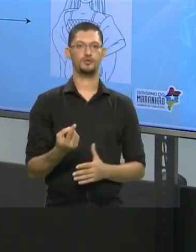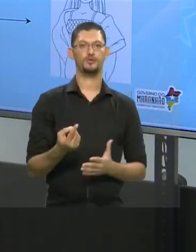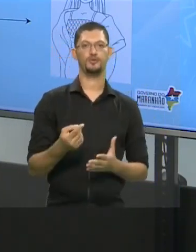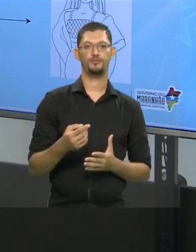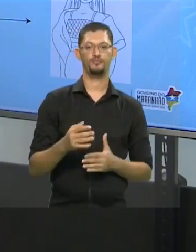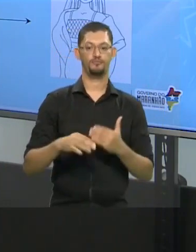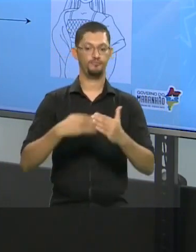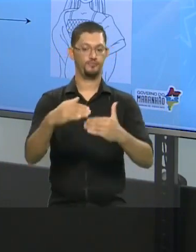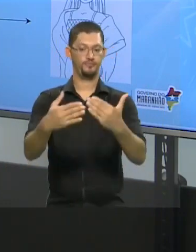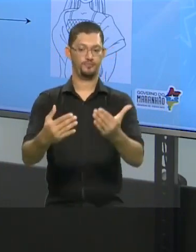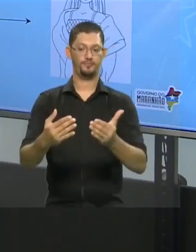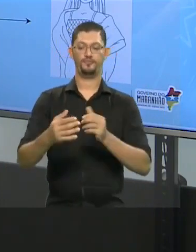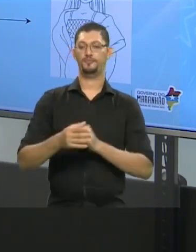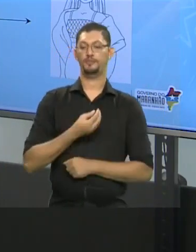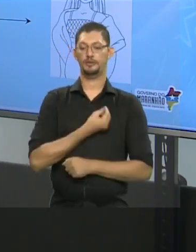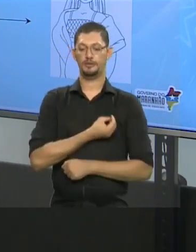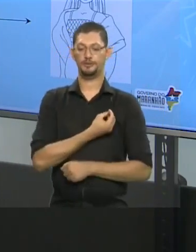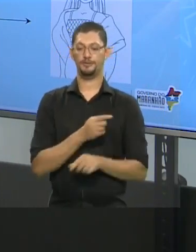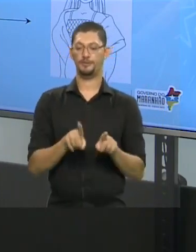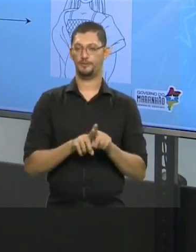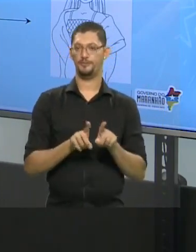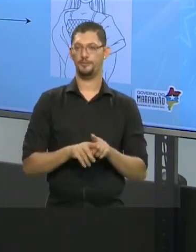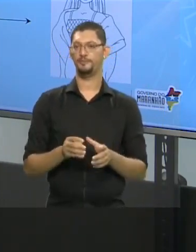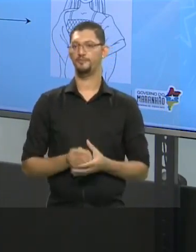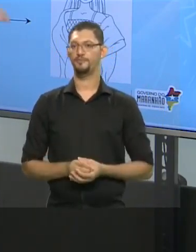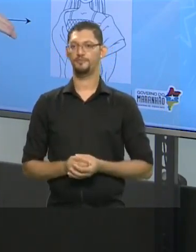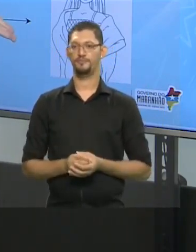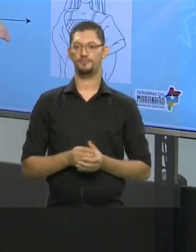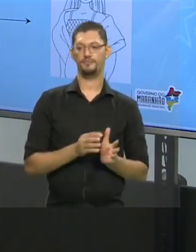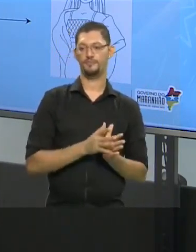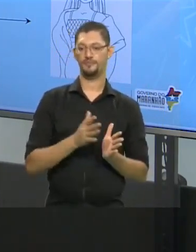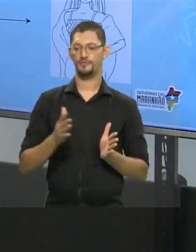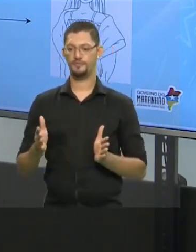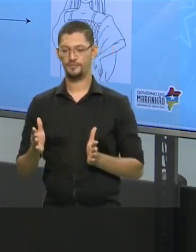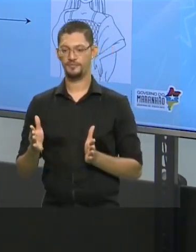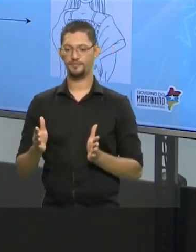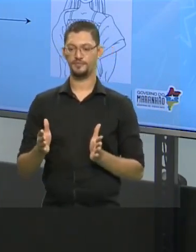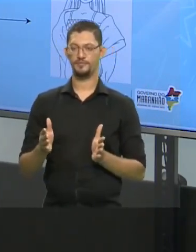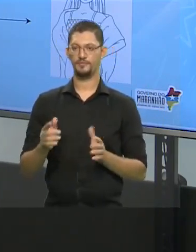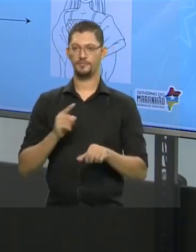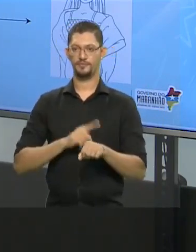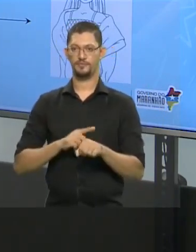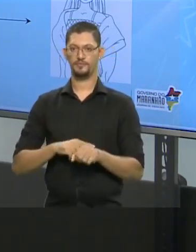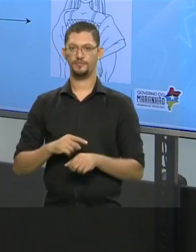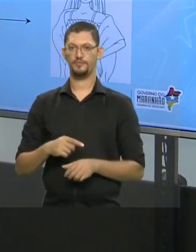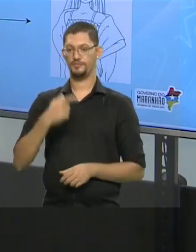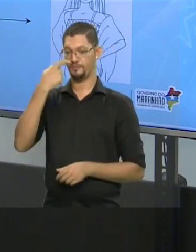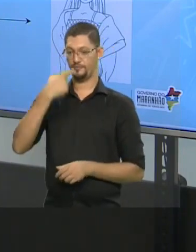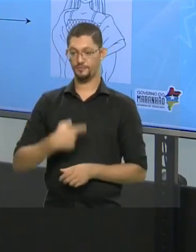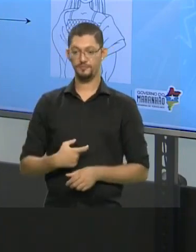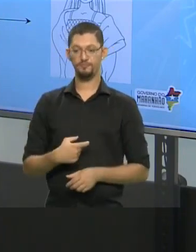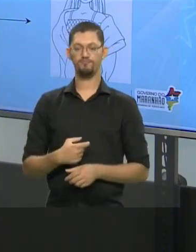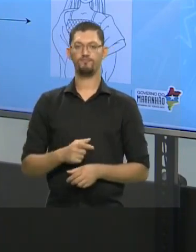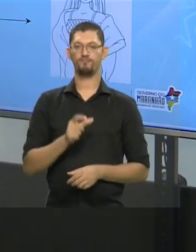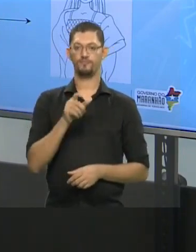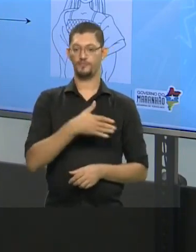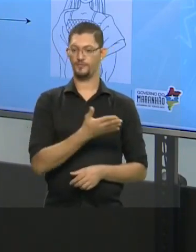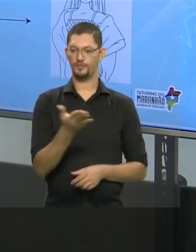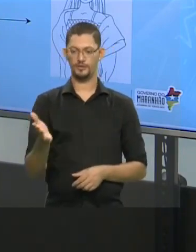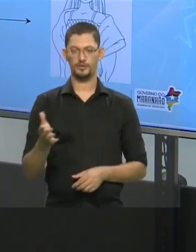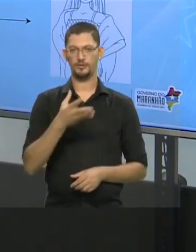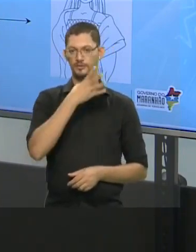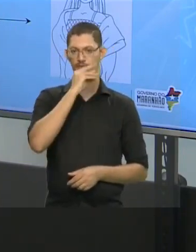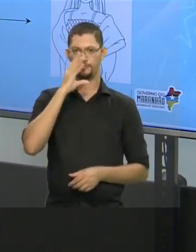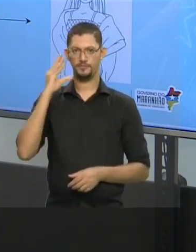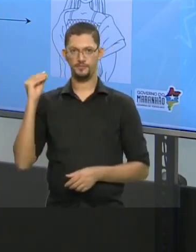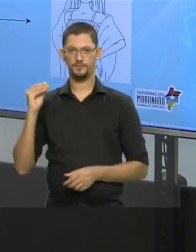avançando na vida. E aqui dentro dessa linha do tempo estamos nós, estão vocês, adolescentes,